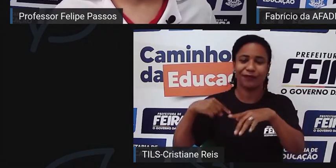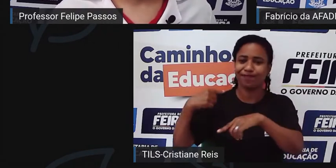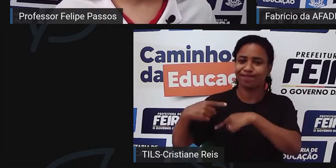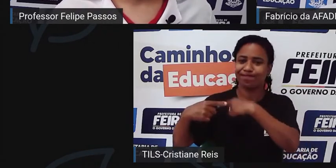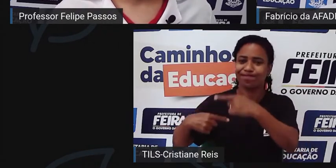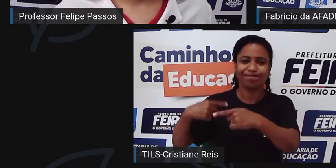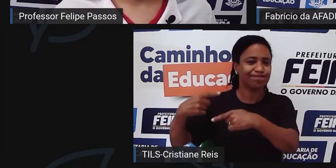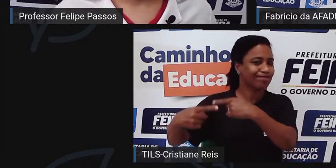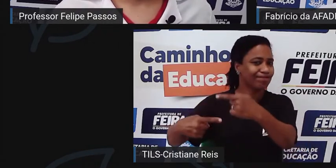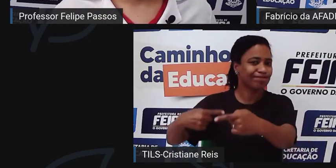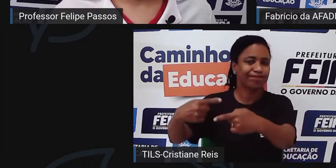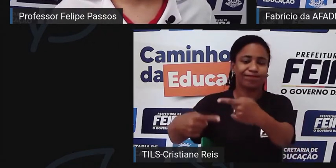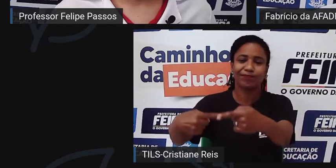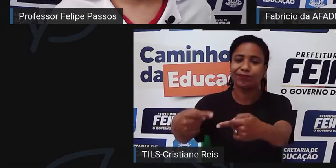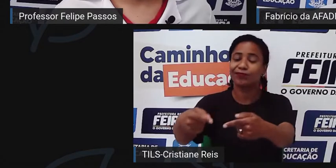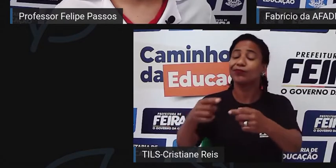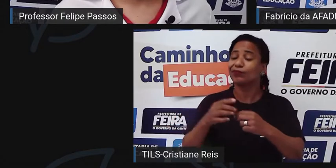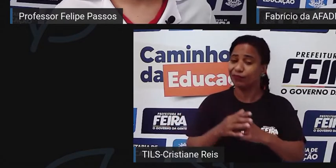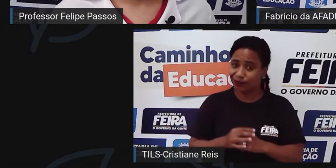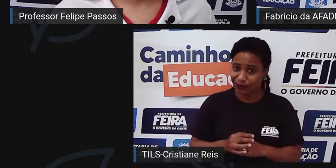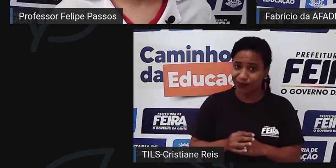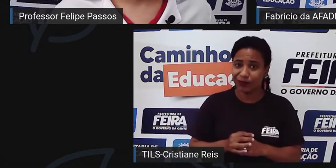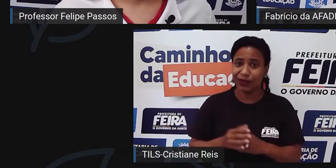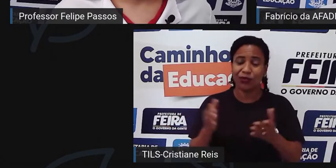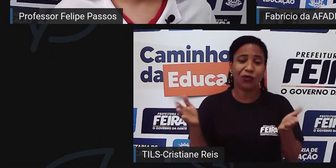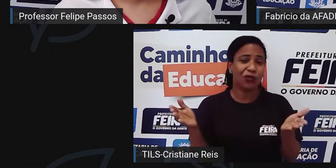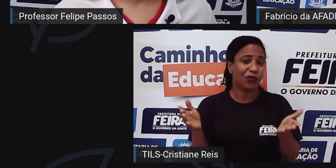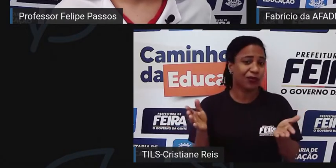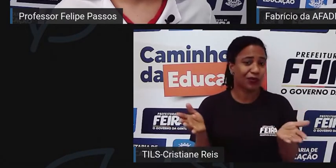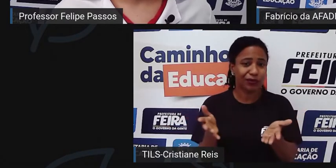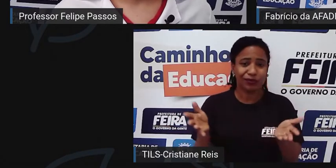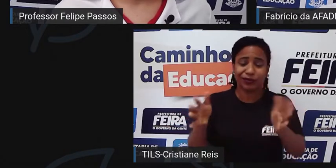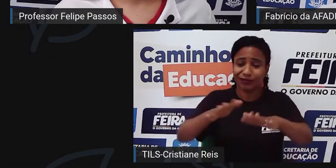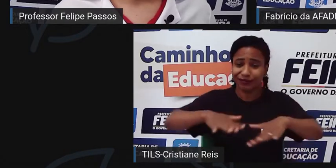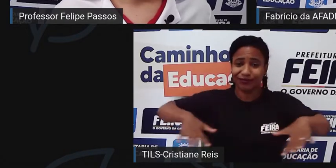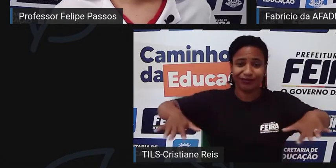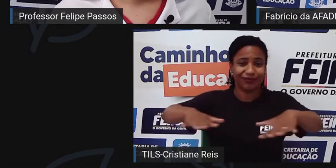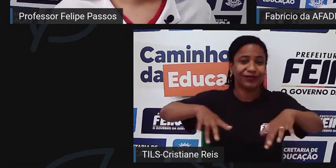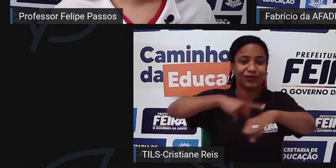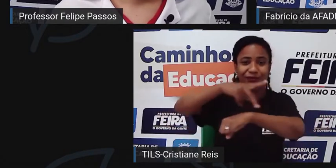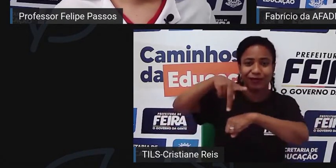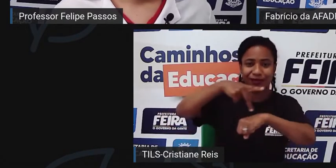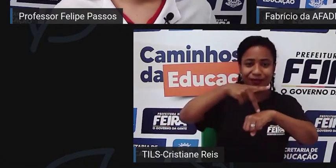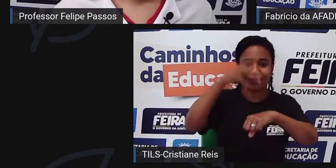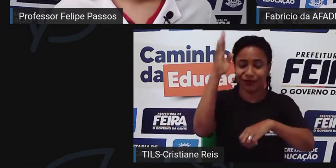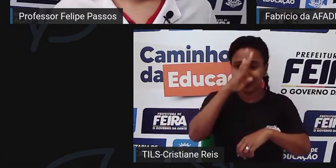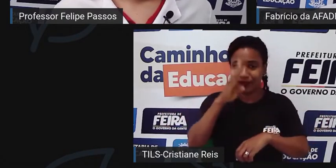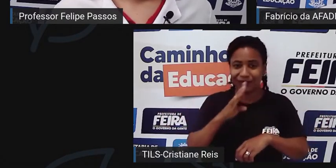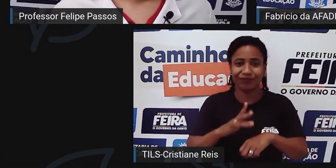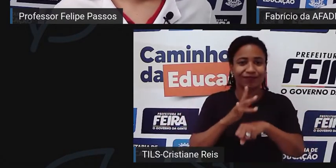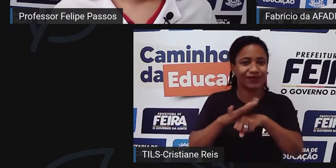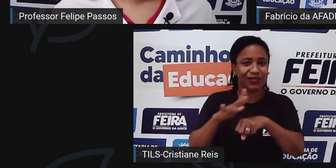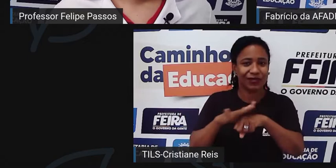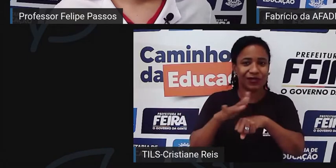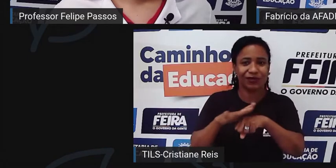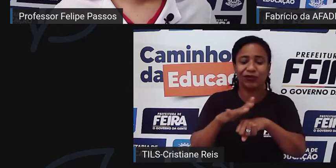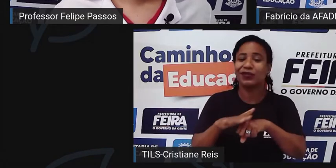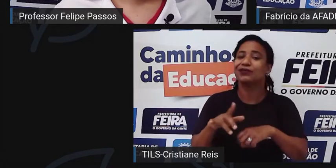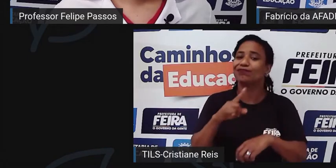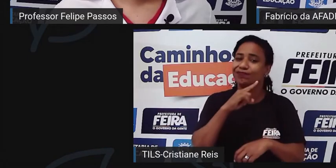evoluindo. E hoje a gente tem, dentro de um país, a doença que mais mata na